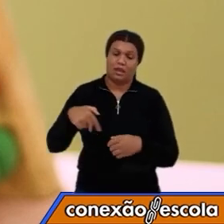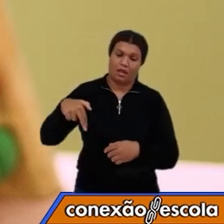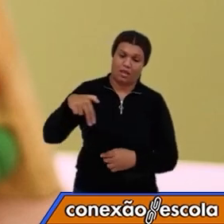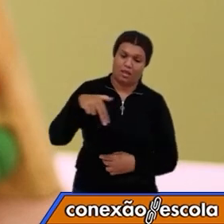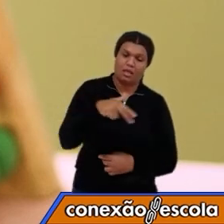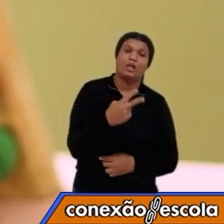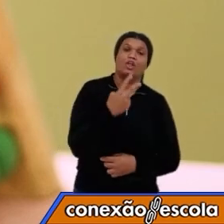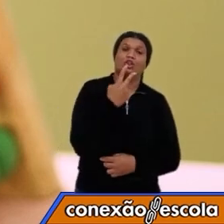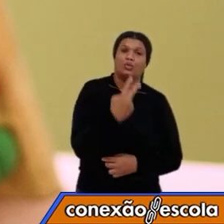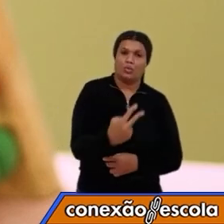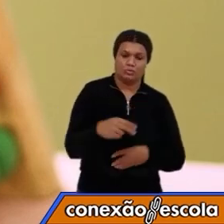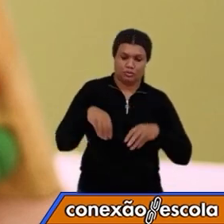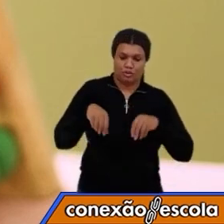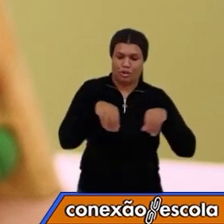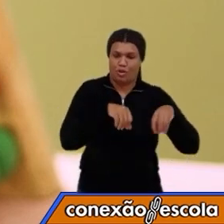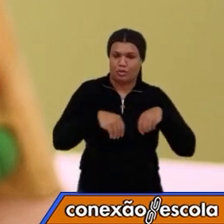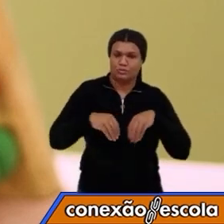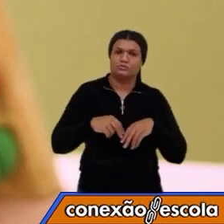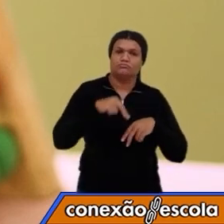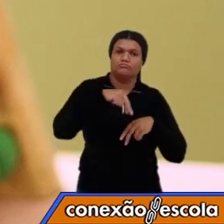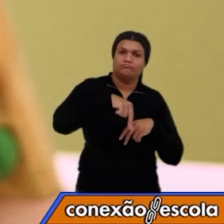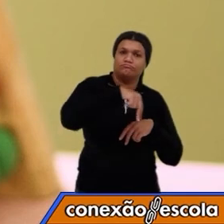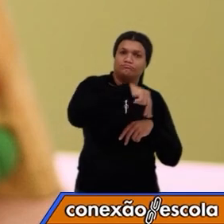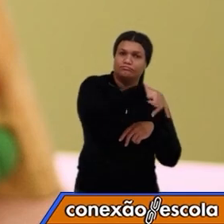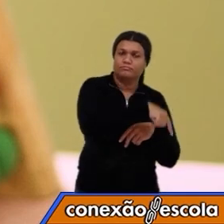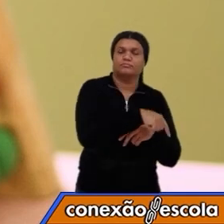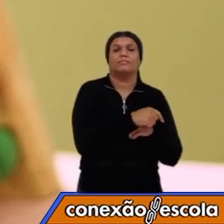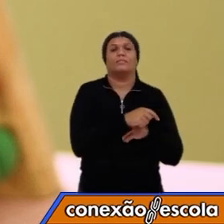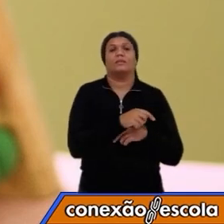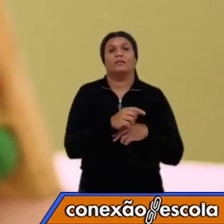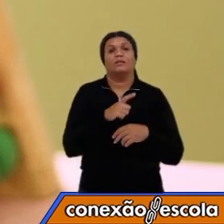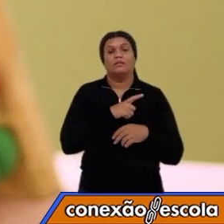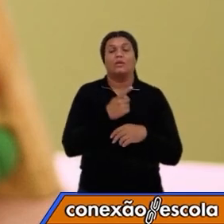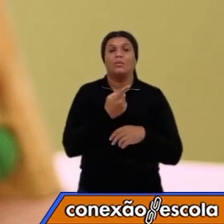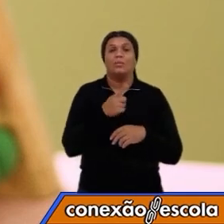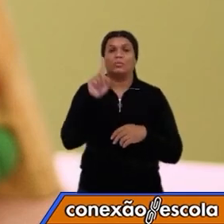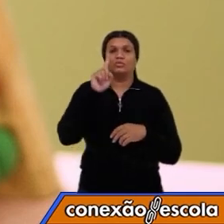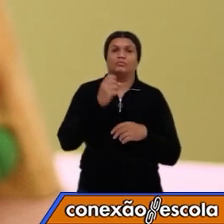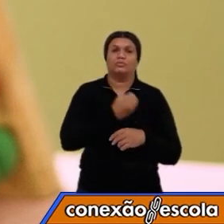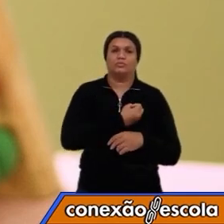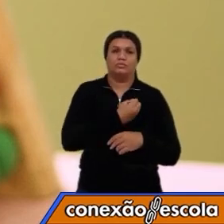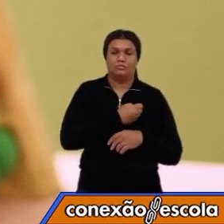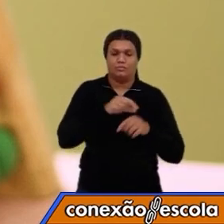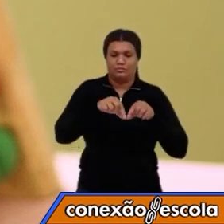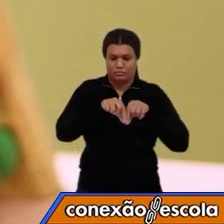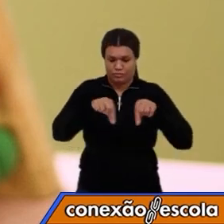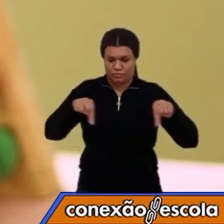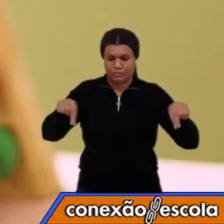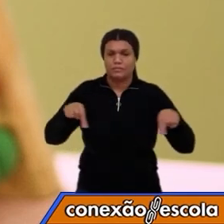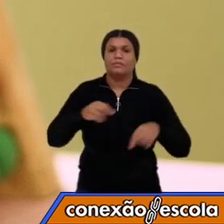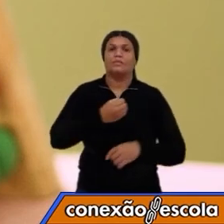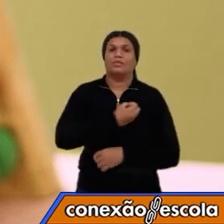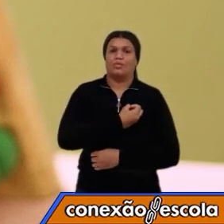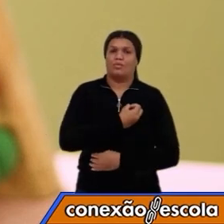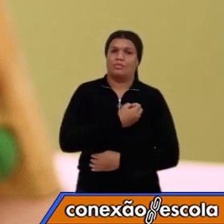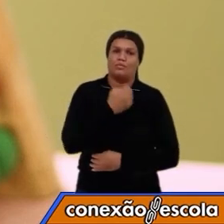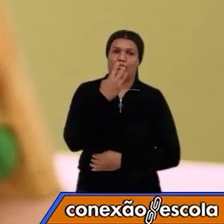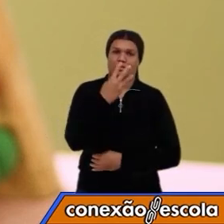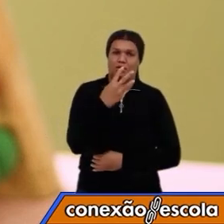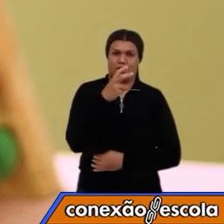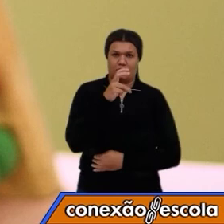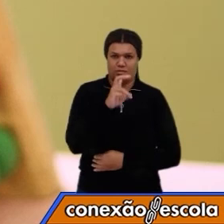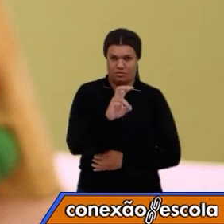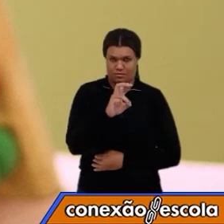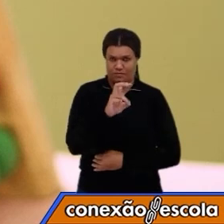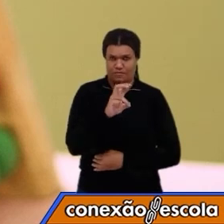frente. Chegando então aí, a esse último número na nossa reta numérica exposta, o número 35.